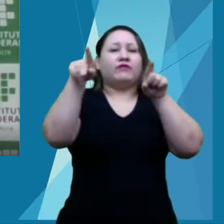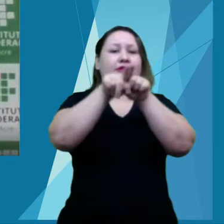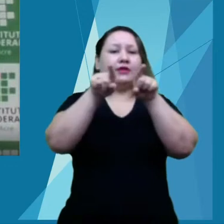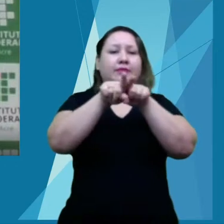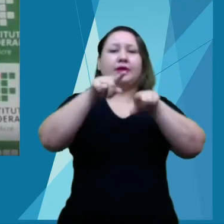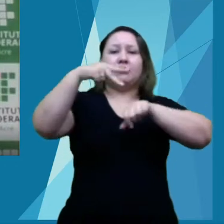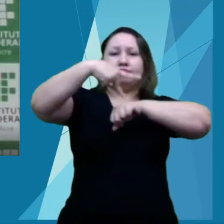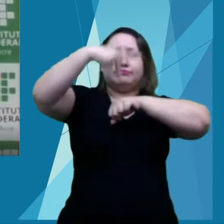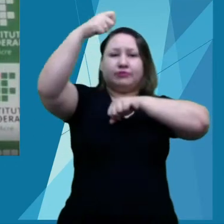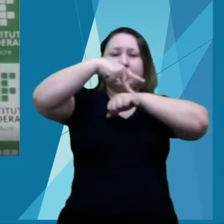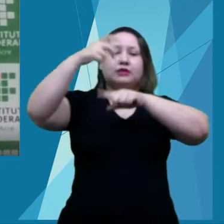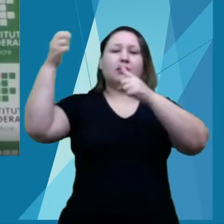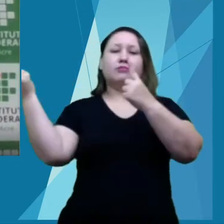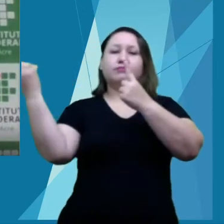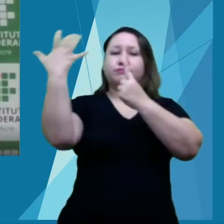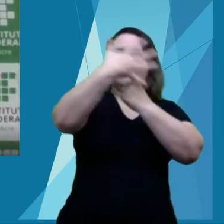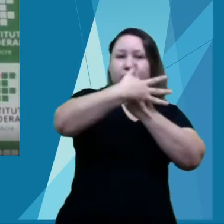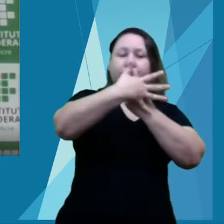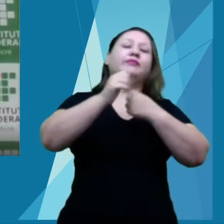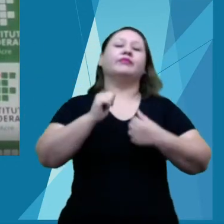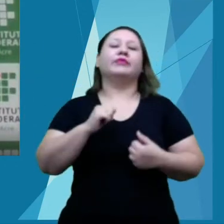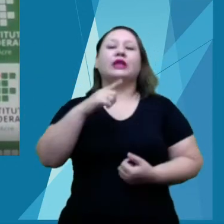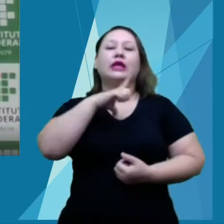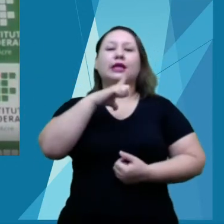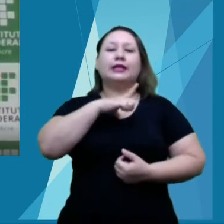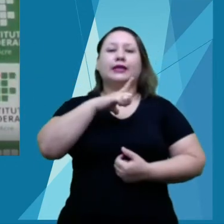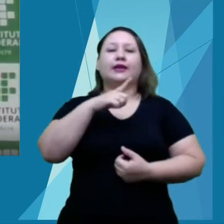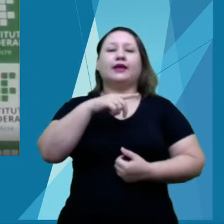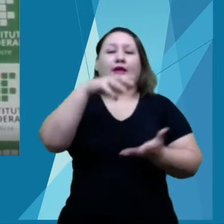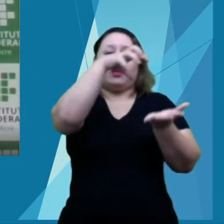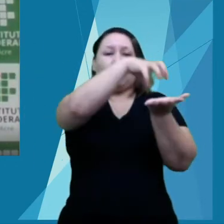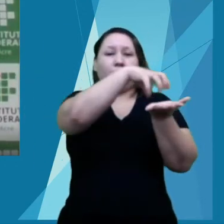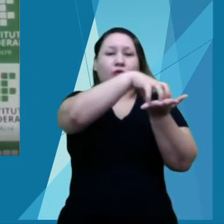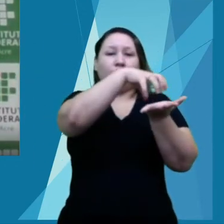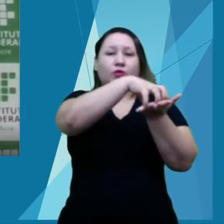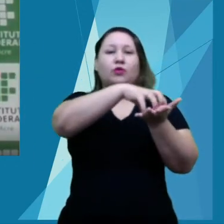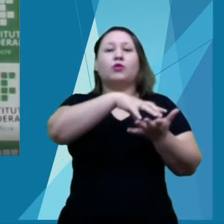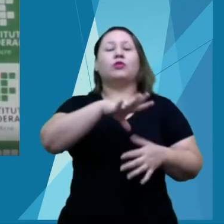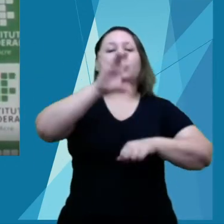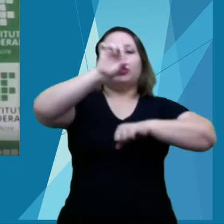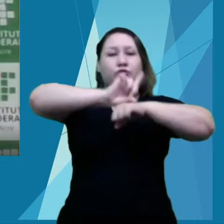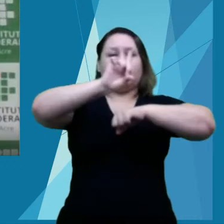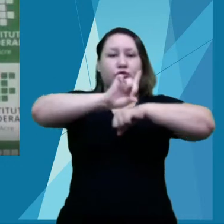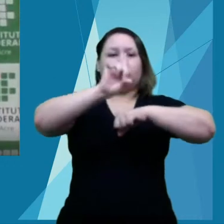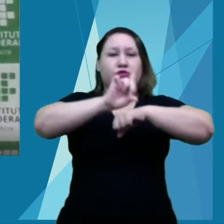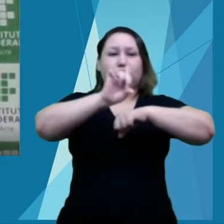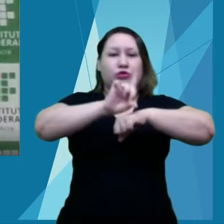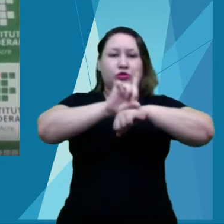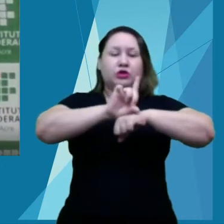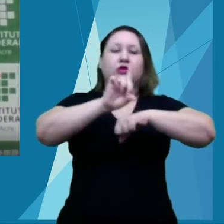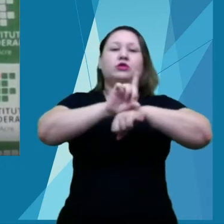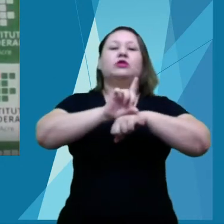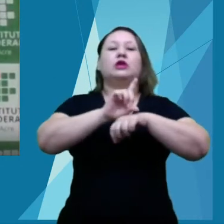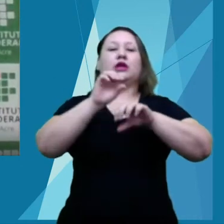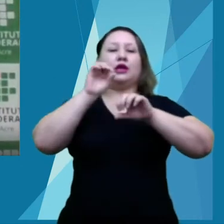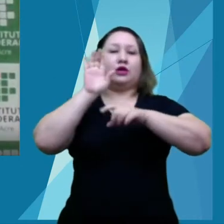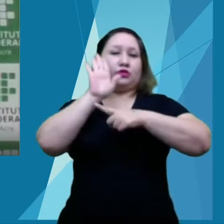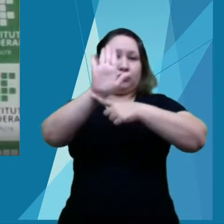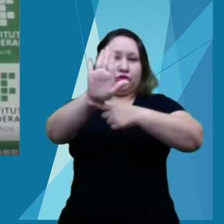e Diretoria Sistêmica de Assistência Estudantil, além das Assessorias de Relações Internacionais.